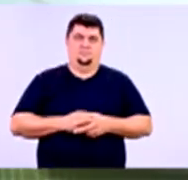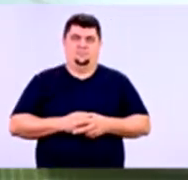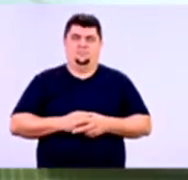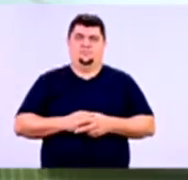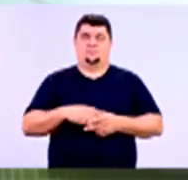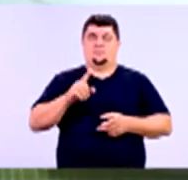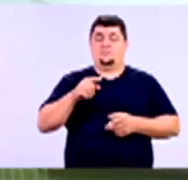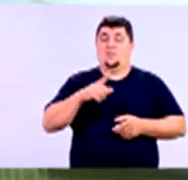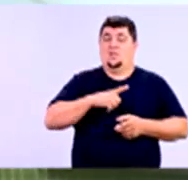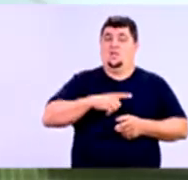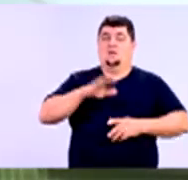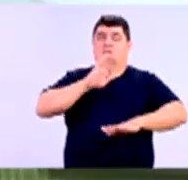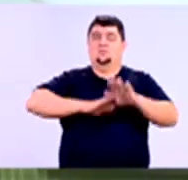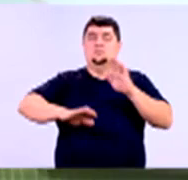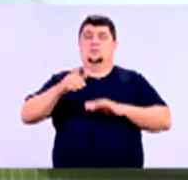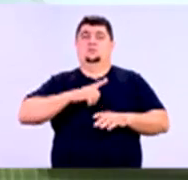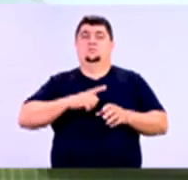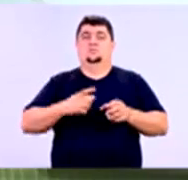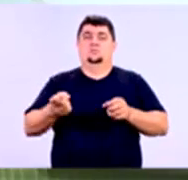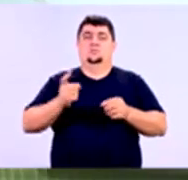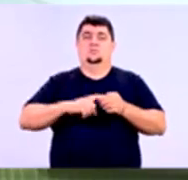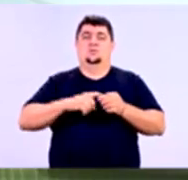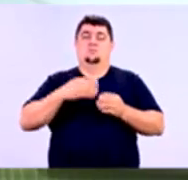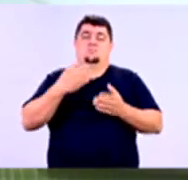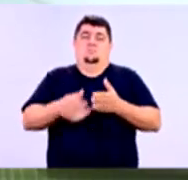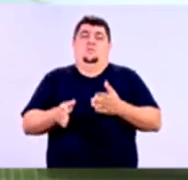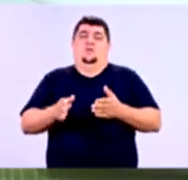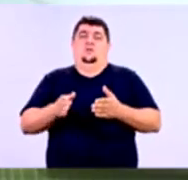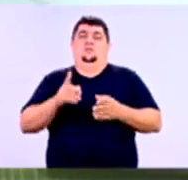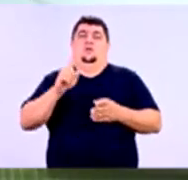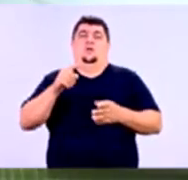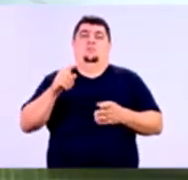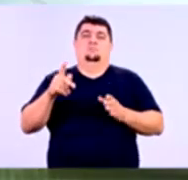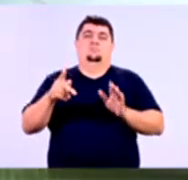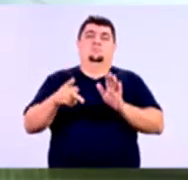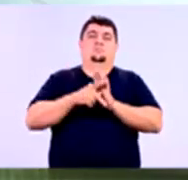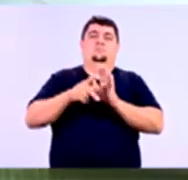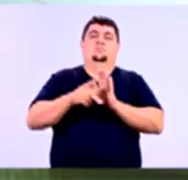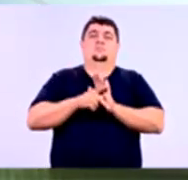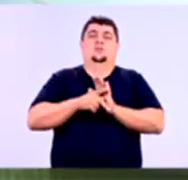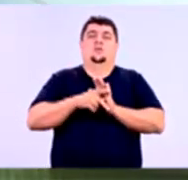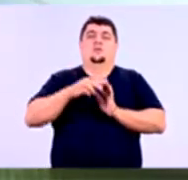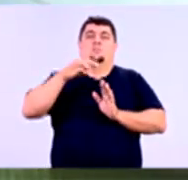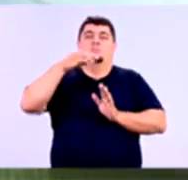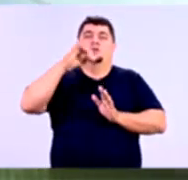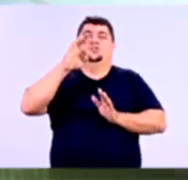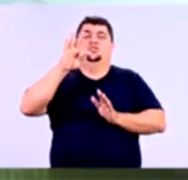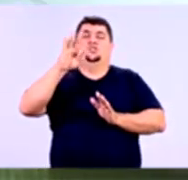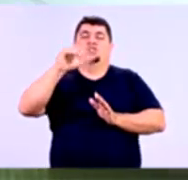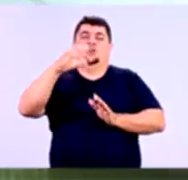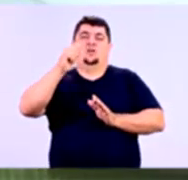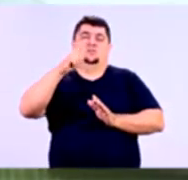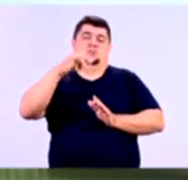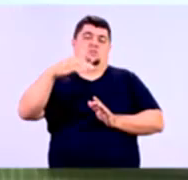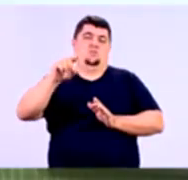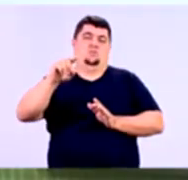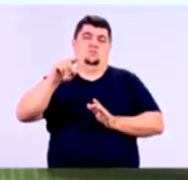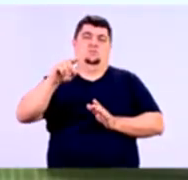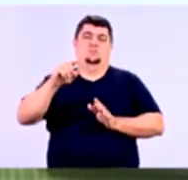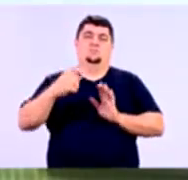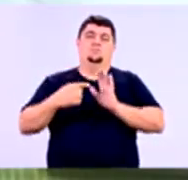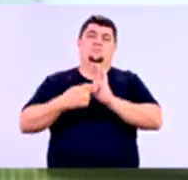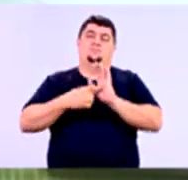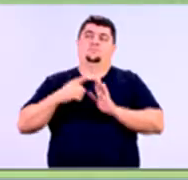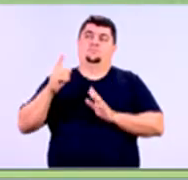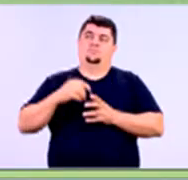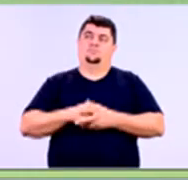há sempre o risco de apresentar um retorno desfavorável, é que nós falamos de mitigação de risco. Vamos ao quadro, ver